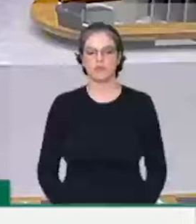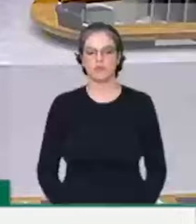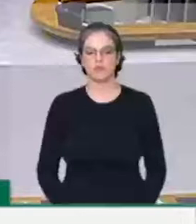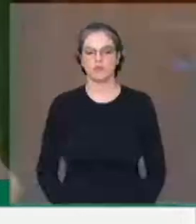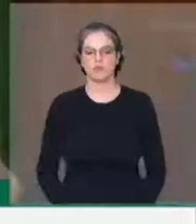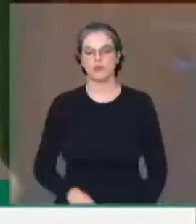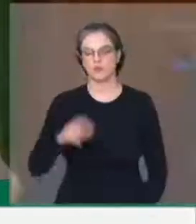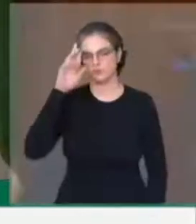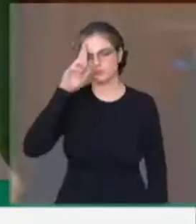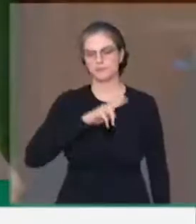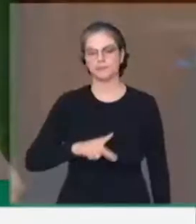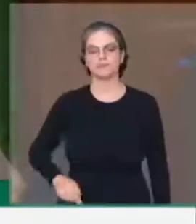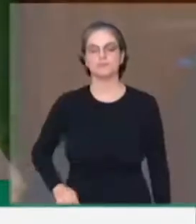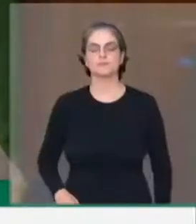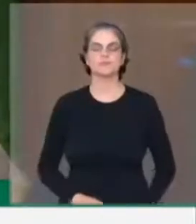Senhor presidente,